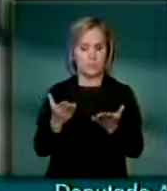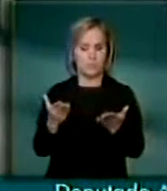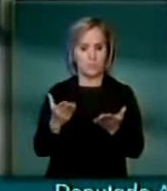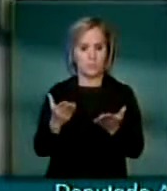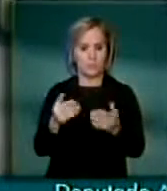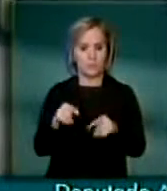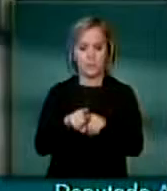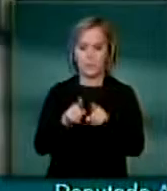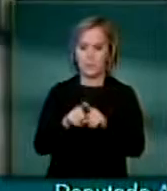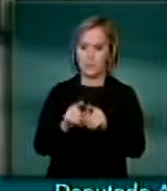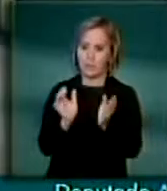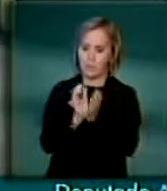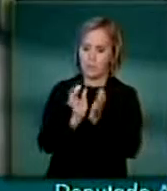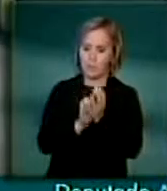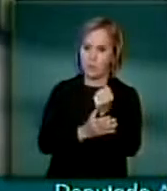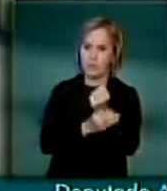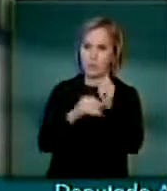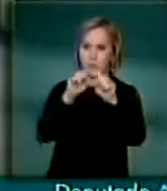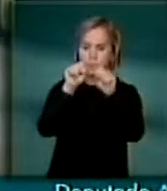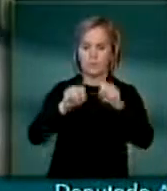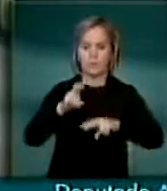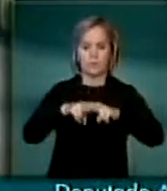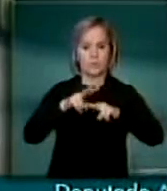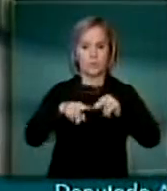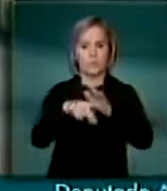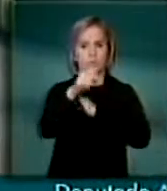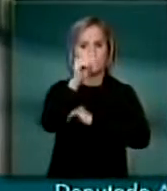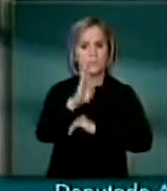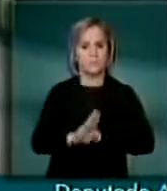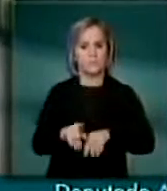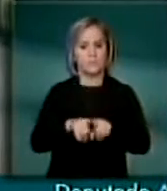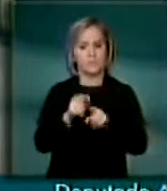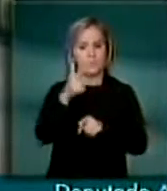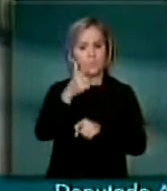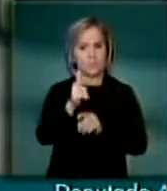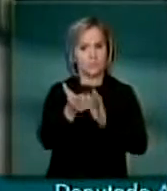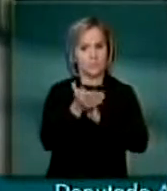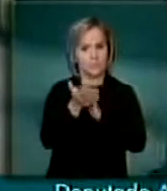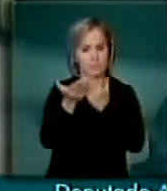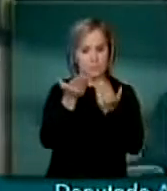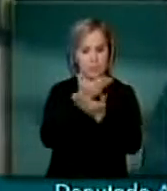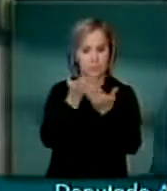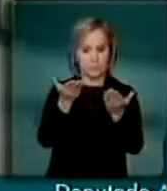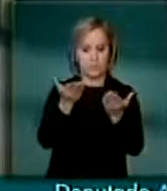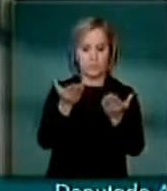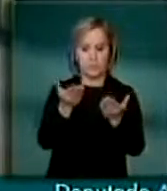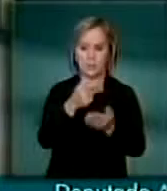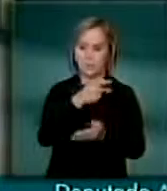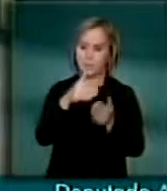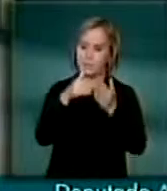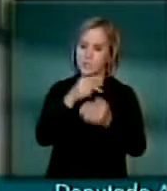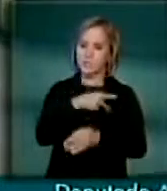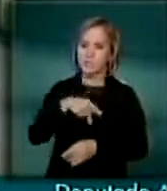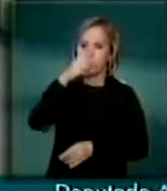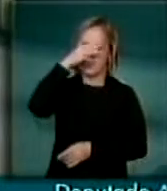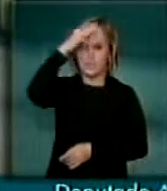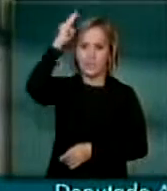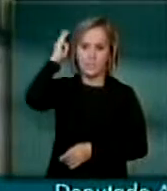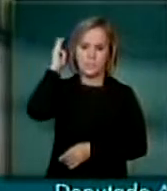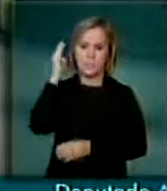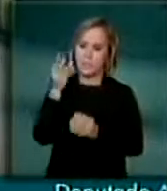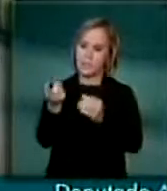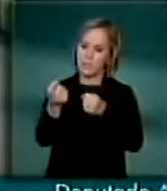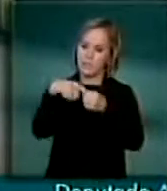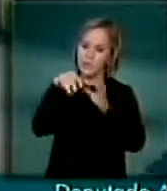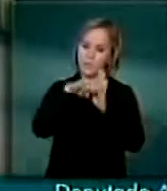o sistema prisional brasileiro. Portanto, senhor presidente, eu queria mais uma vez, enfaticamente, pedir ao presidente da Casa, deputado Michel Temer, que pauta